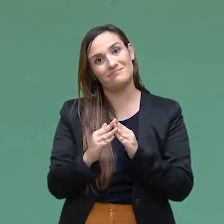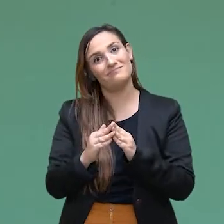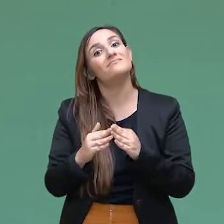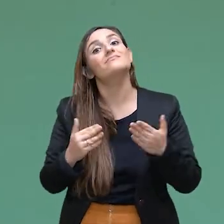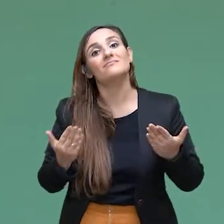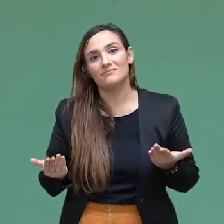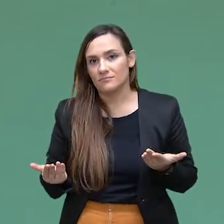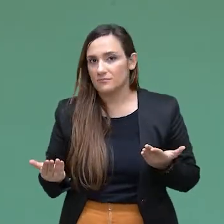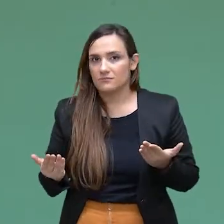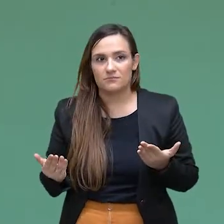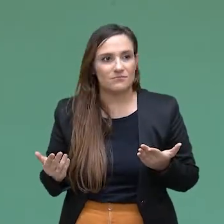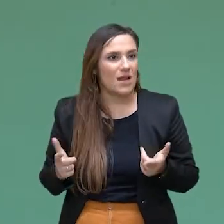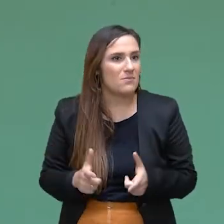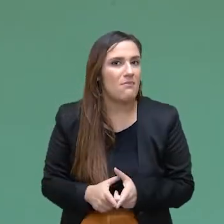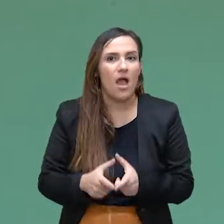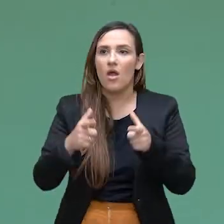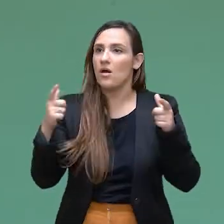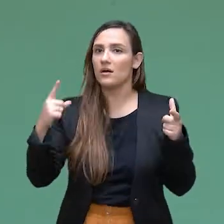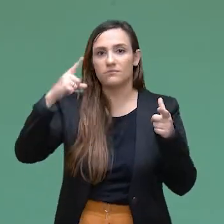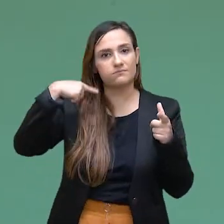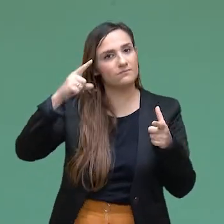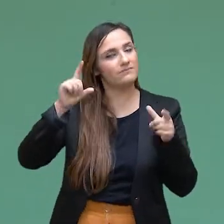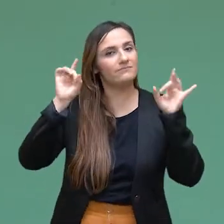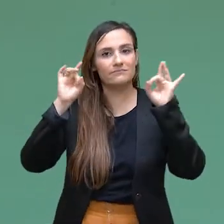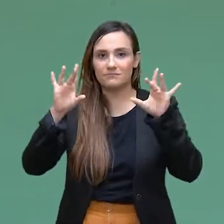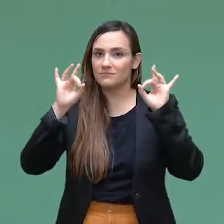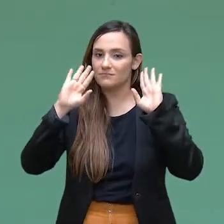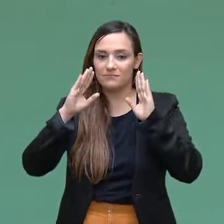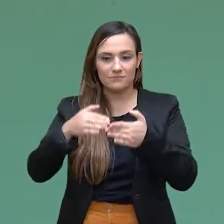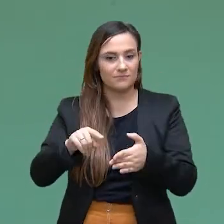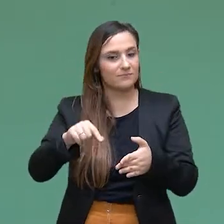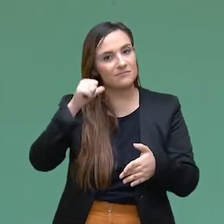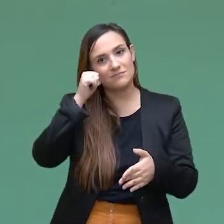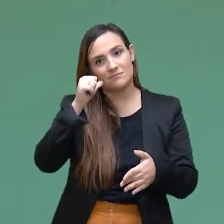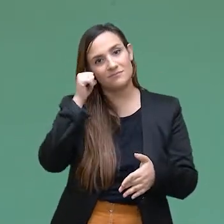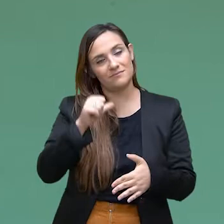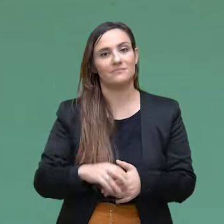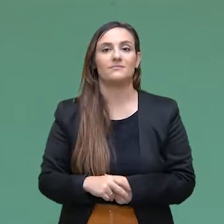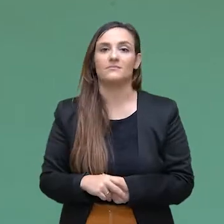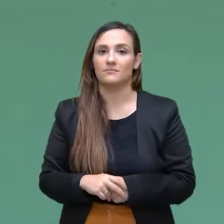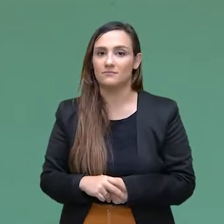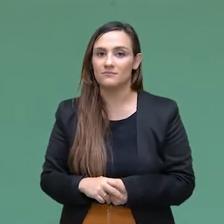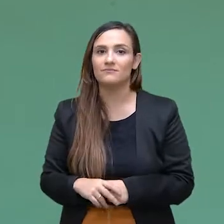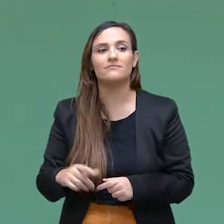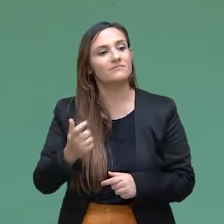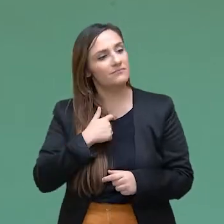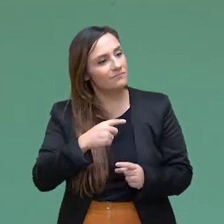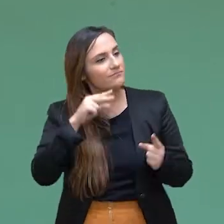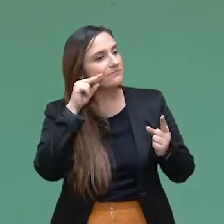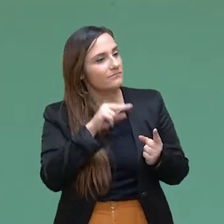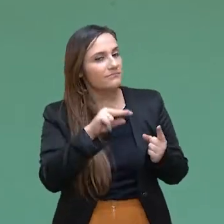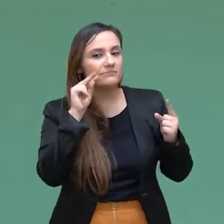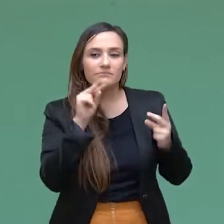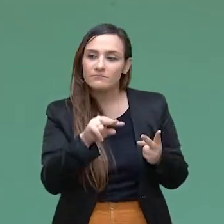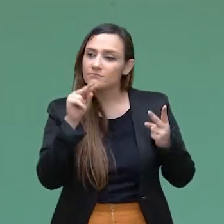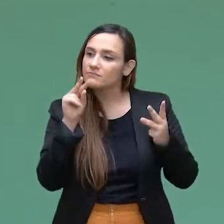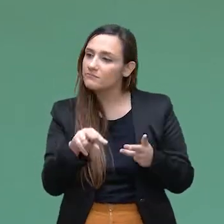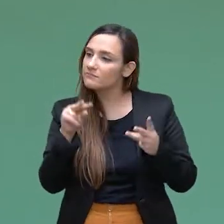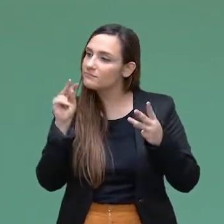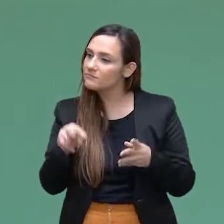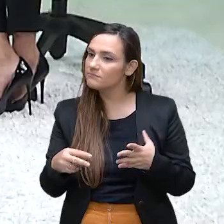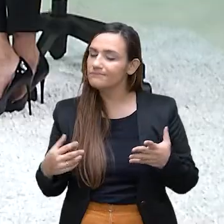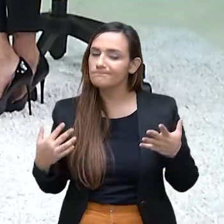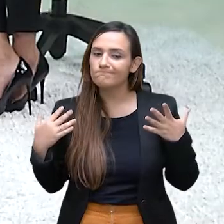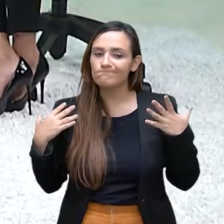vivenciada por grande parte da advocacia, em especial da advocacia feminina. E a gente constatou isso na nossa caminhada durante a